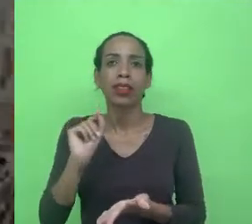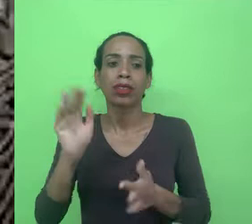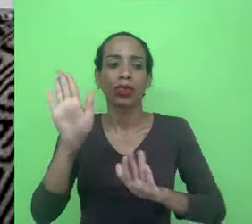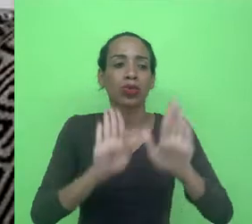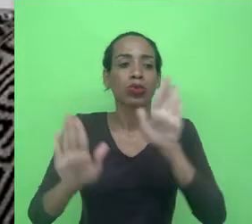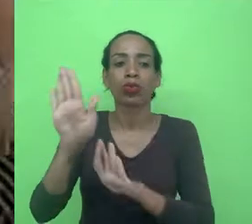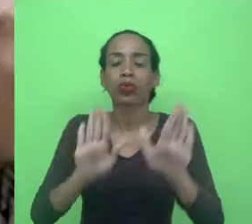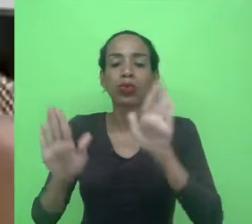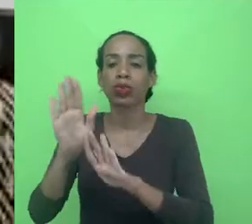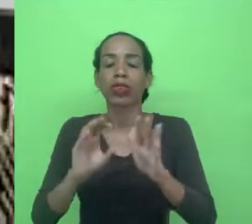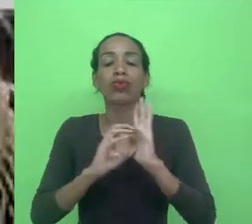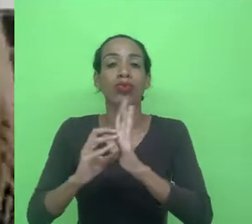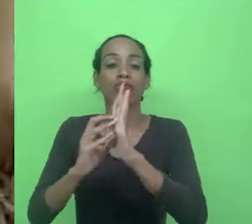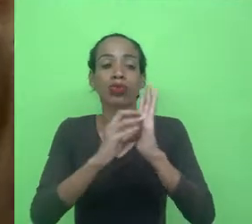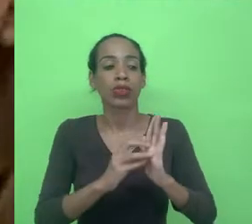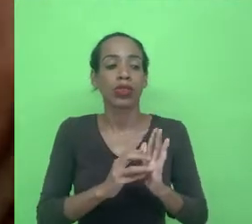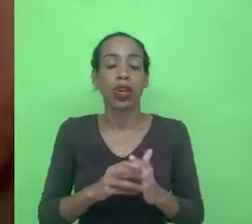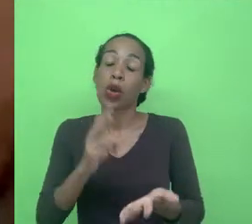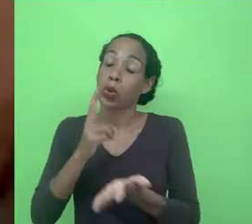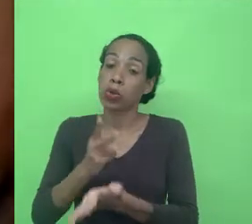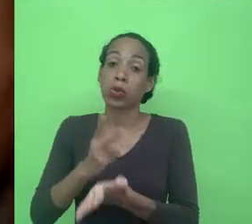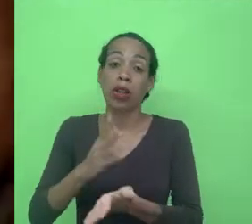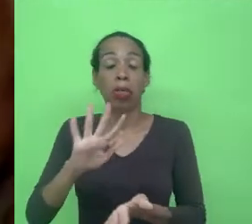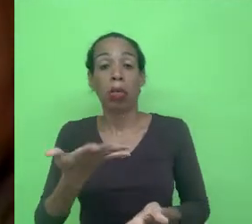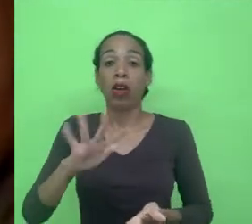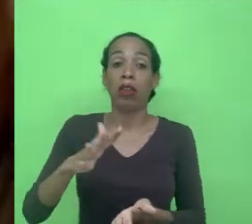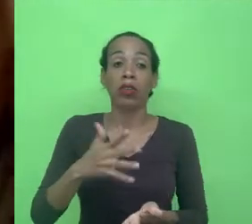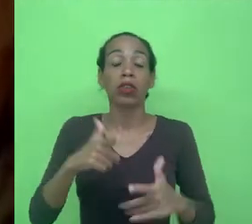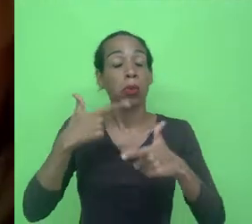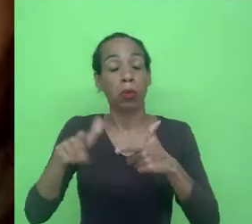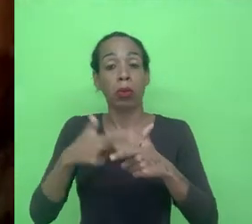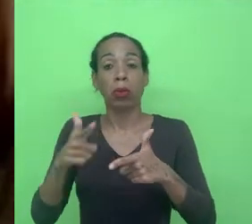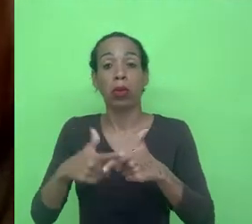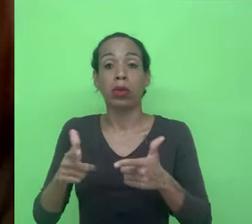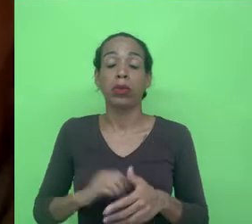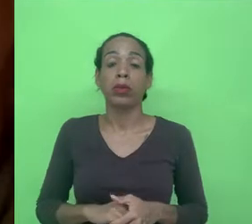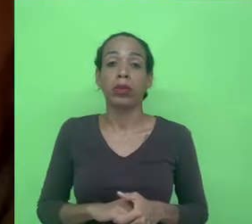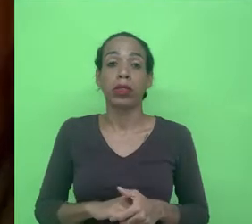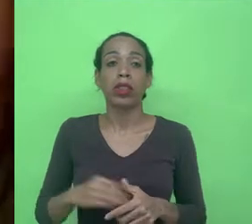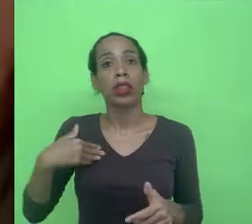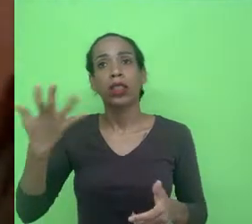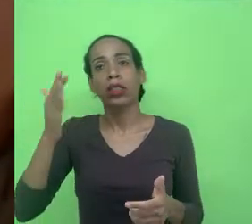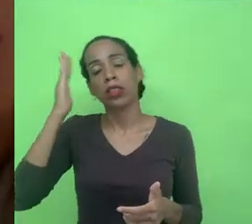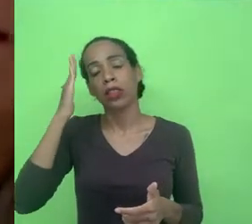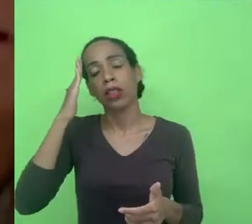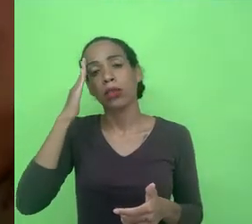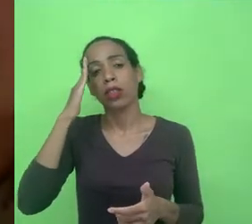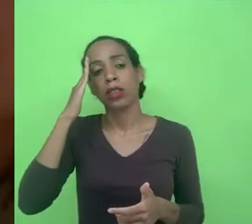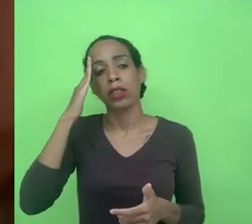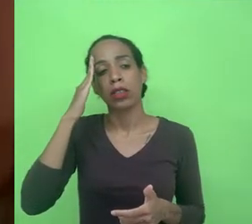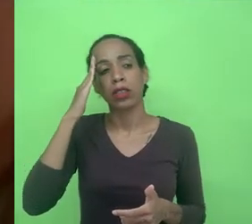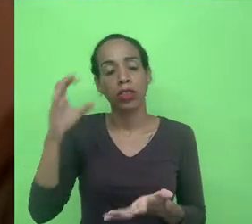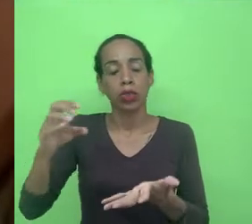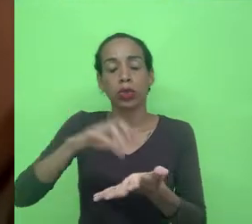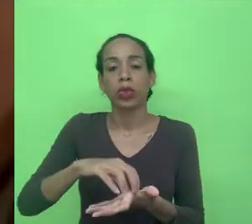dados né mas continuaremos talvez com a mesma problemática né então eu queria saber um pouco mais da sua colocação nesse